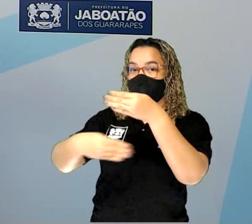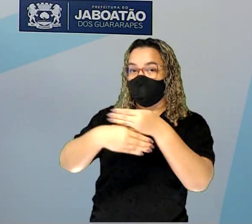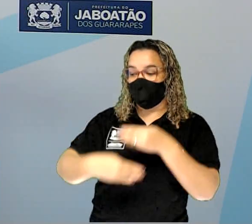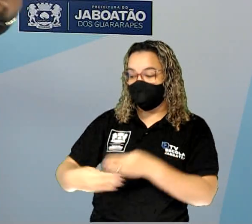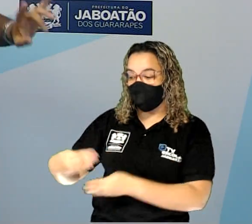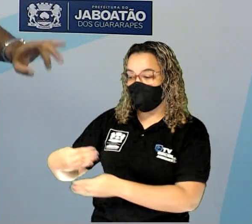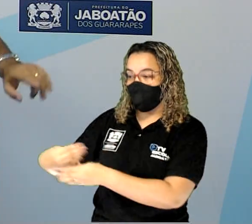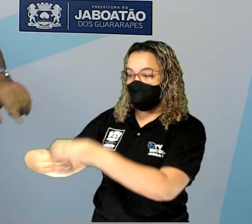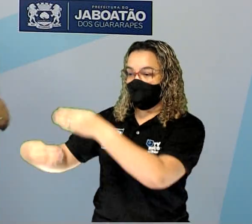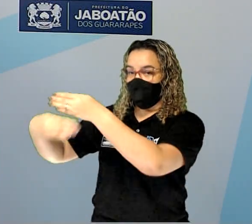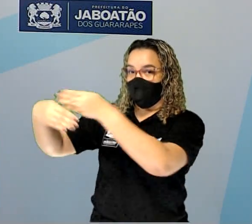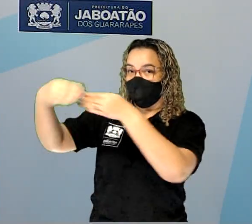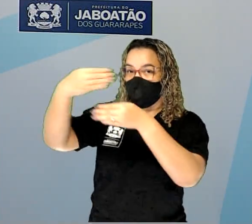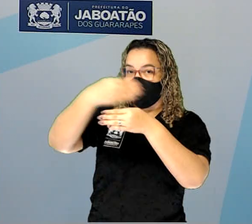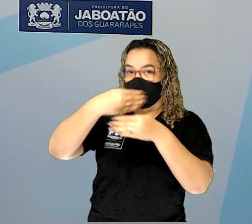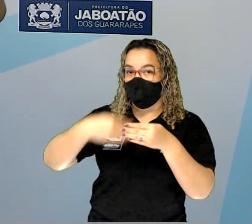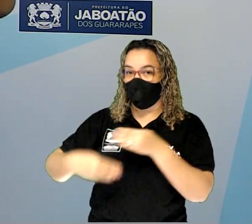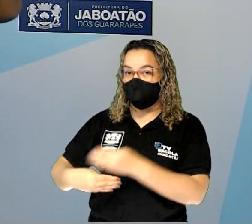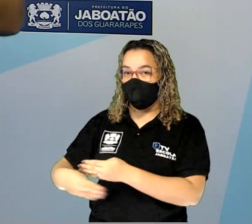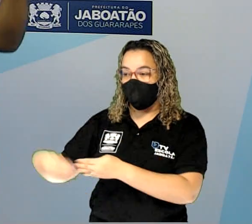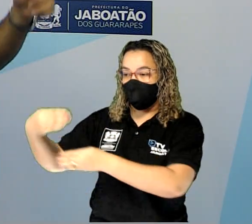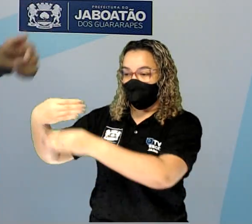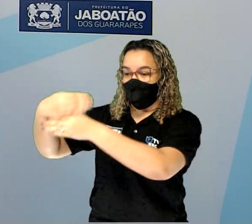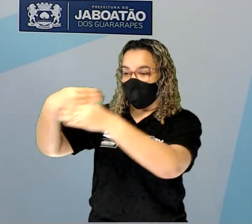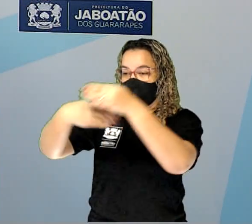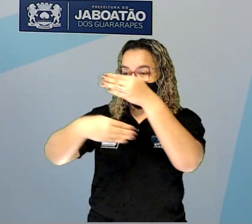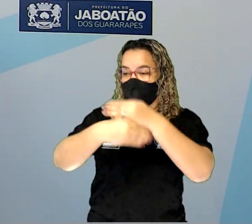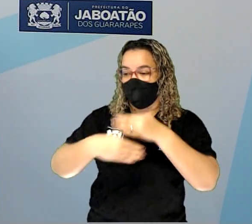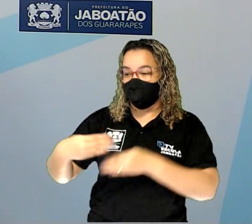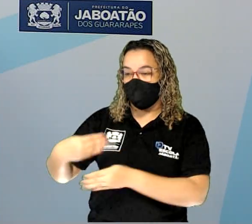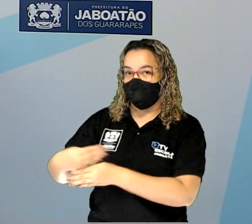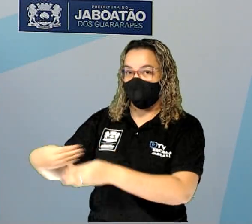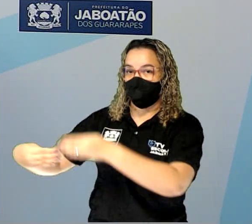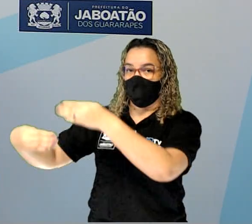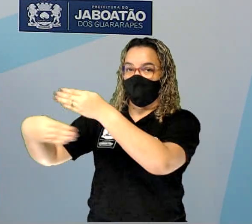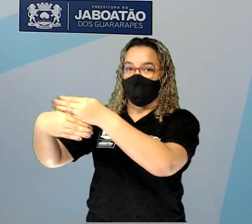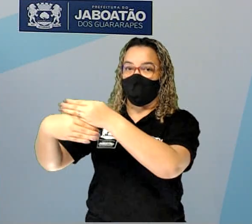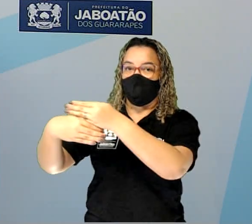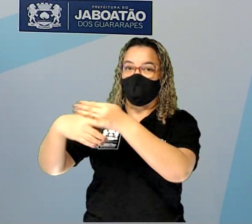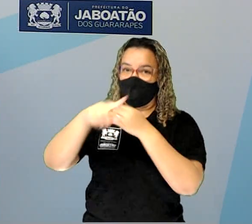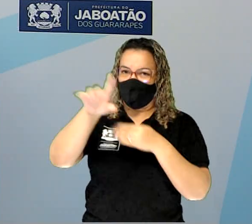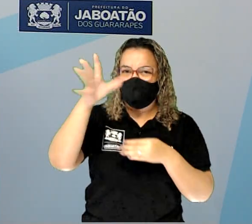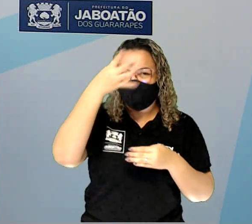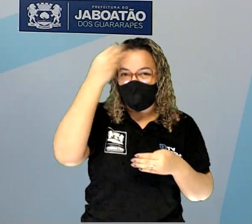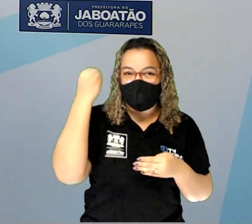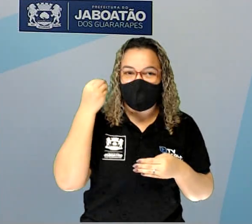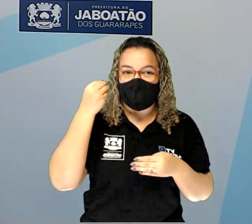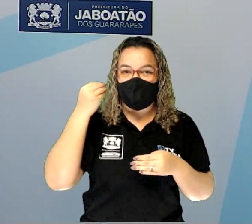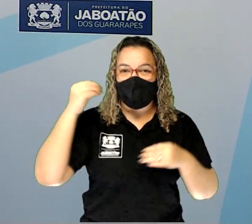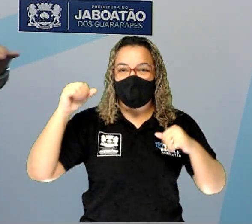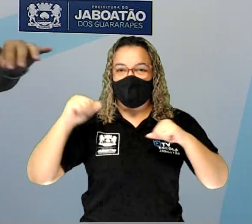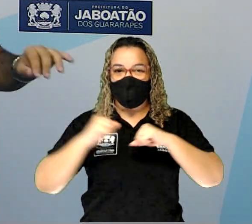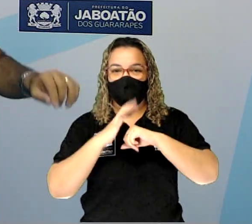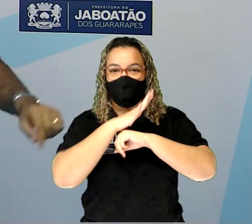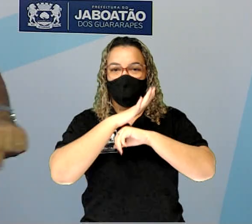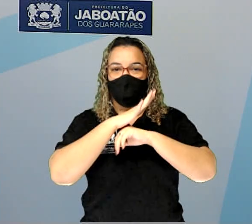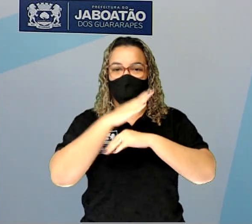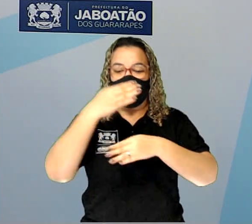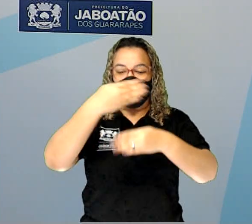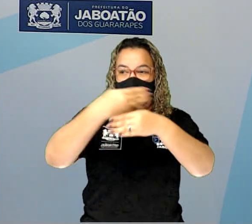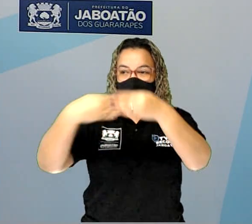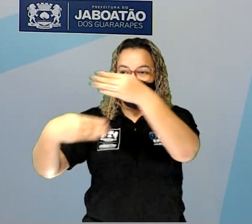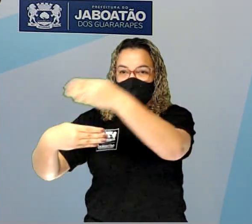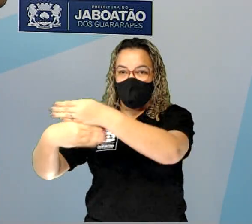moverem é o movimento de convecção do magma. Se você esqueceu o nome de convecção, você diz assim, movimento